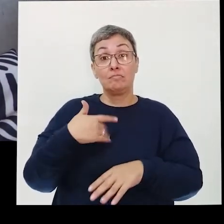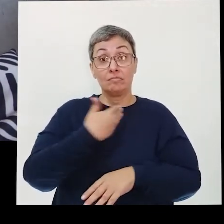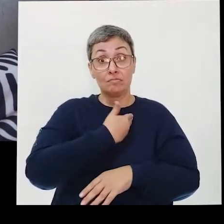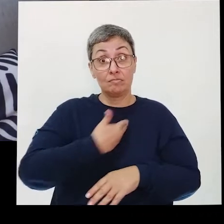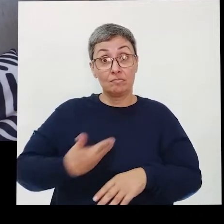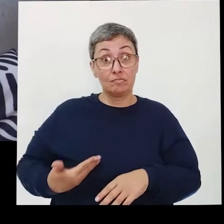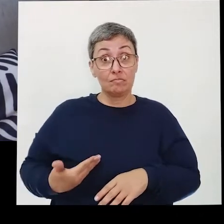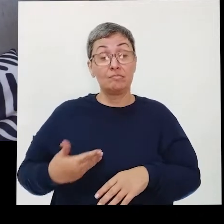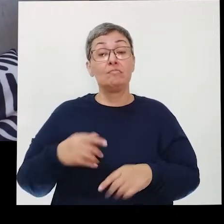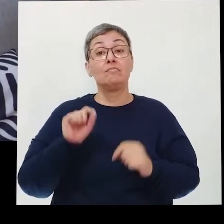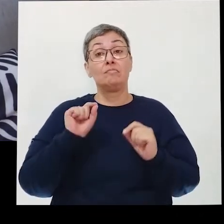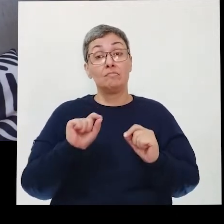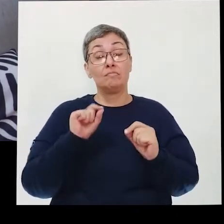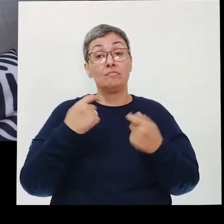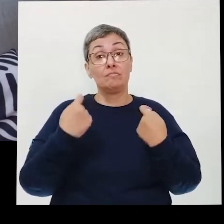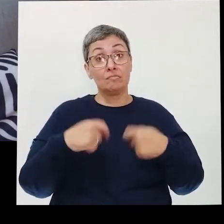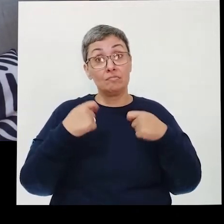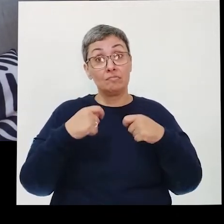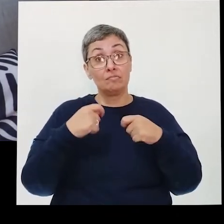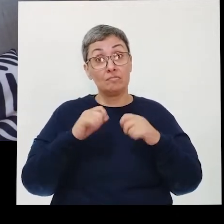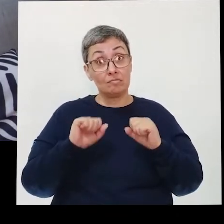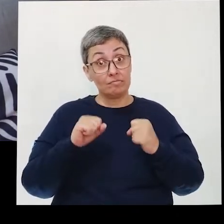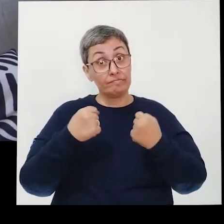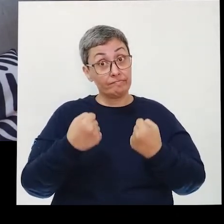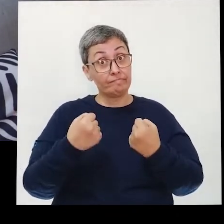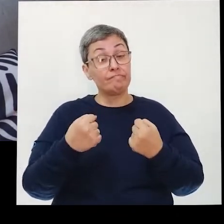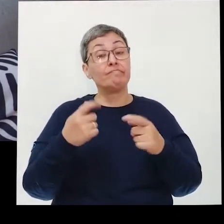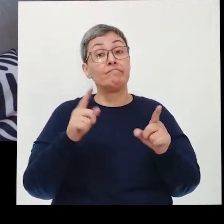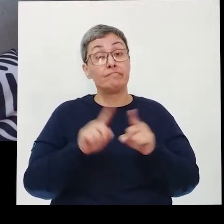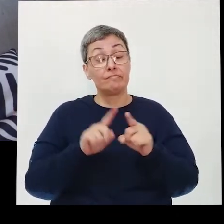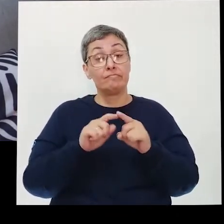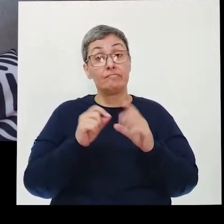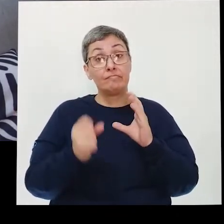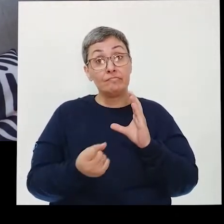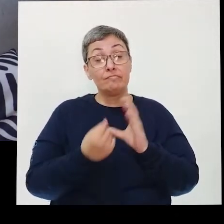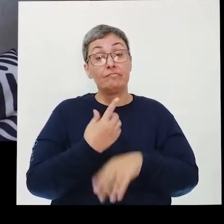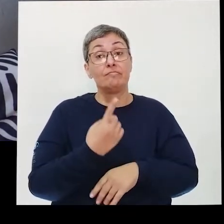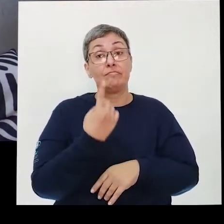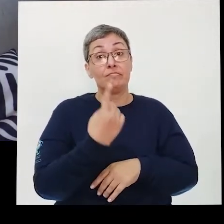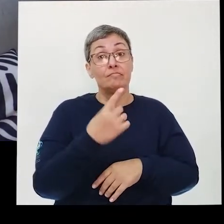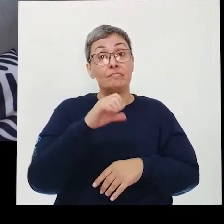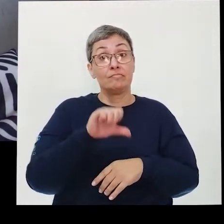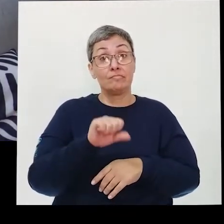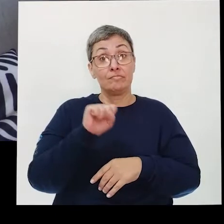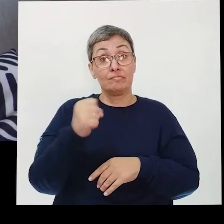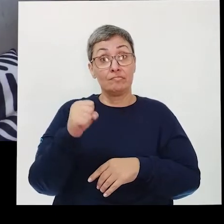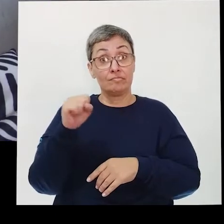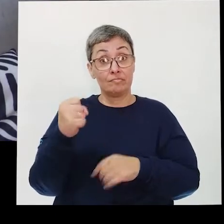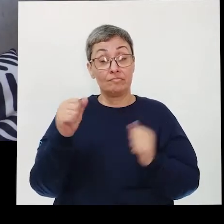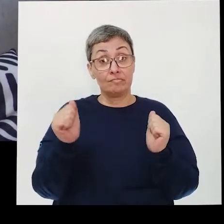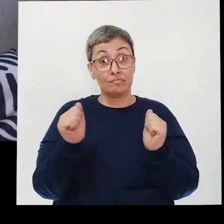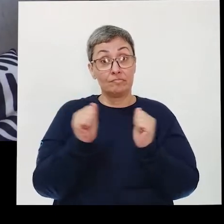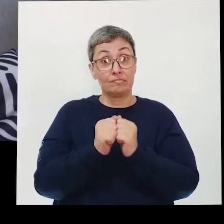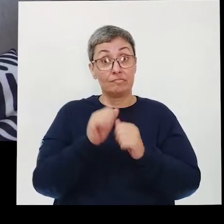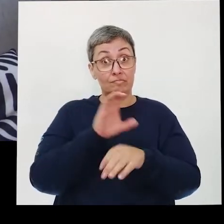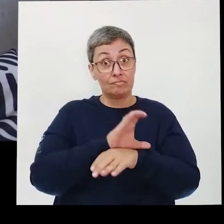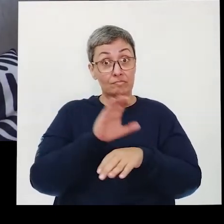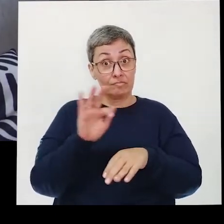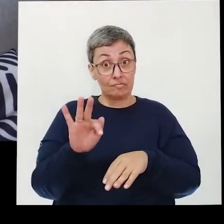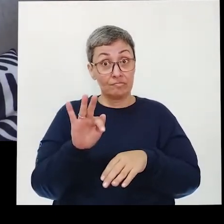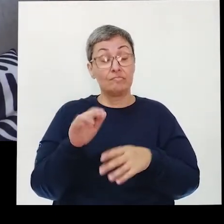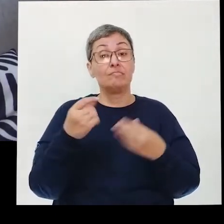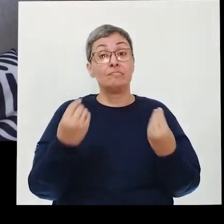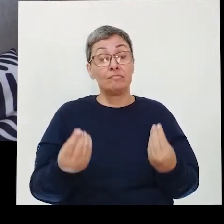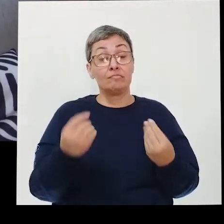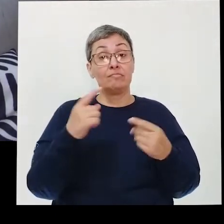pública e a gente precisa defender ele, né? Ele foi criado em 1988, junto com a Constituição,